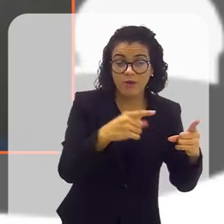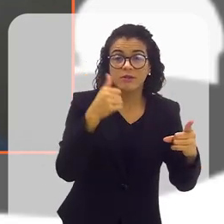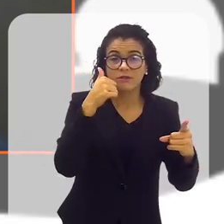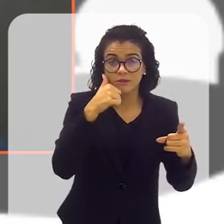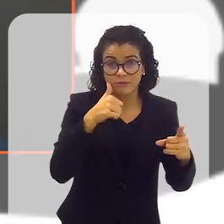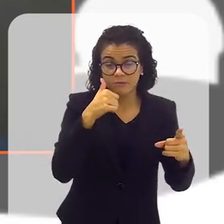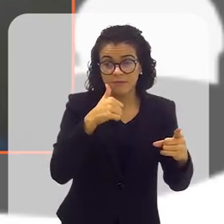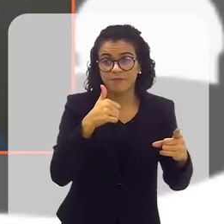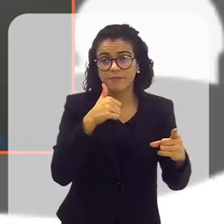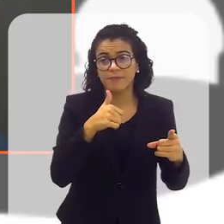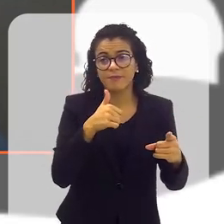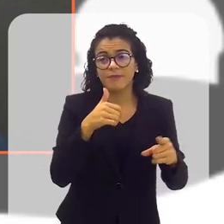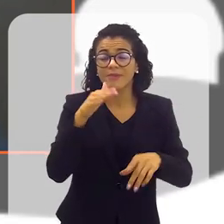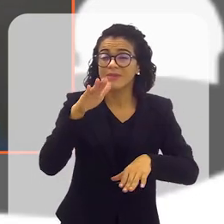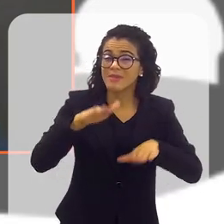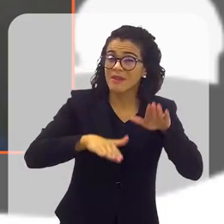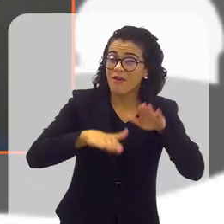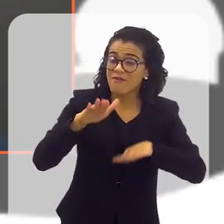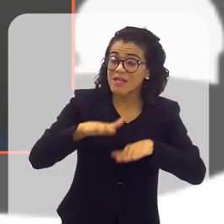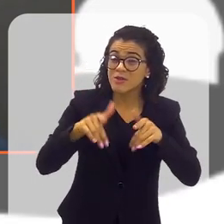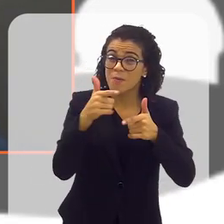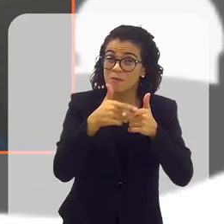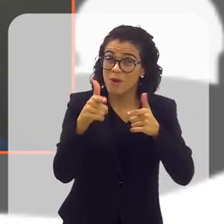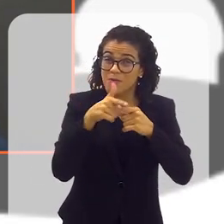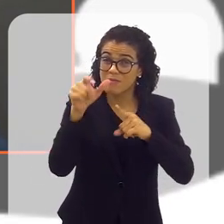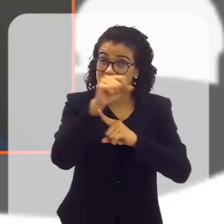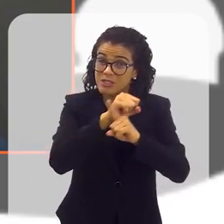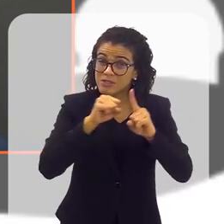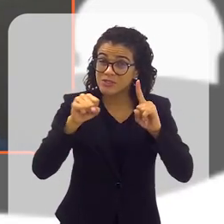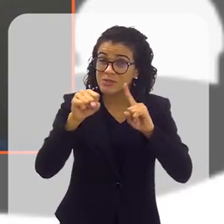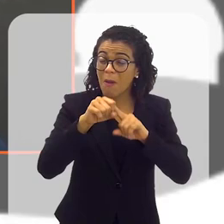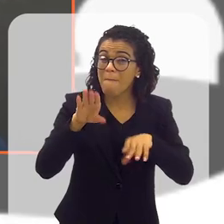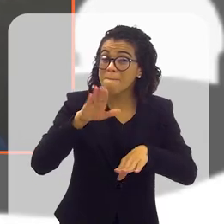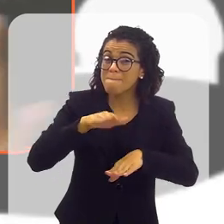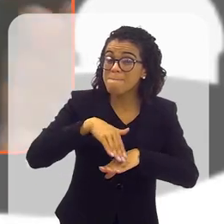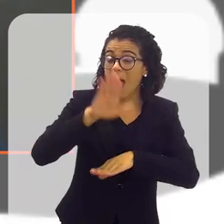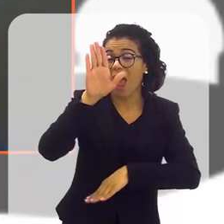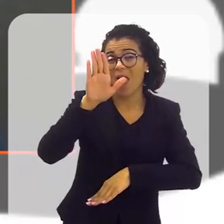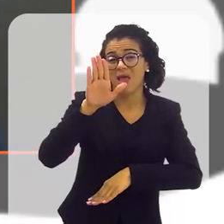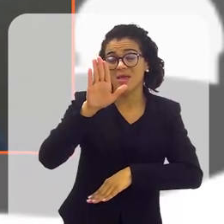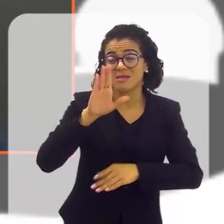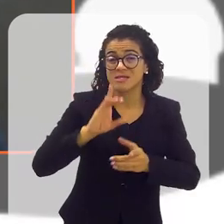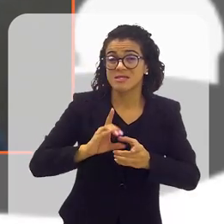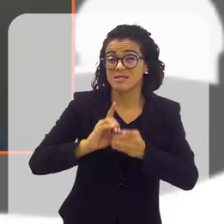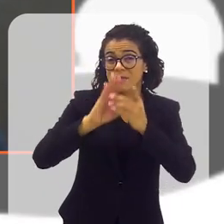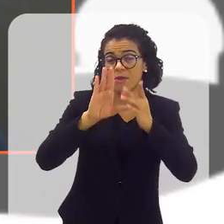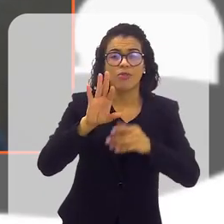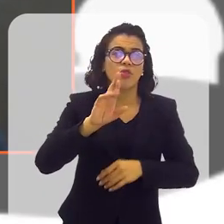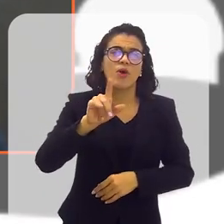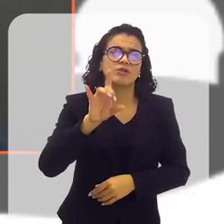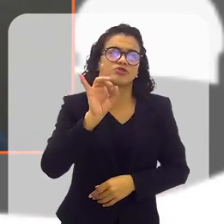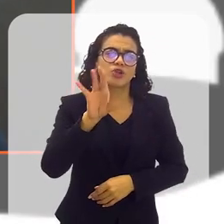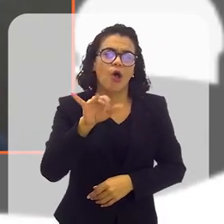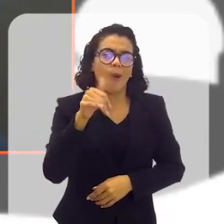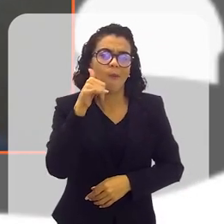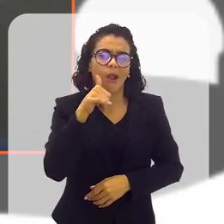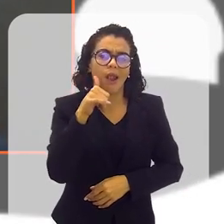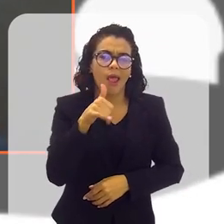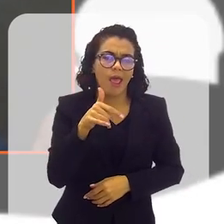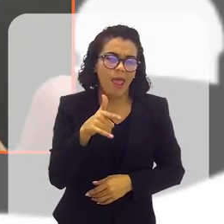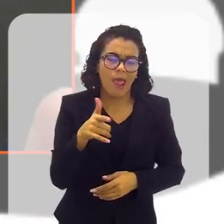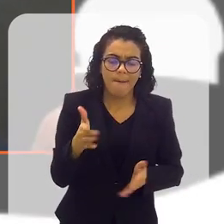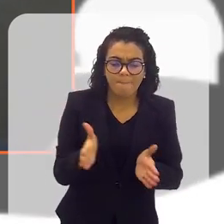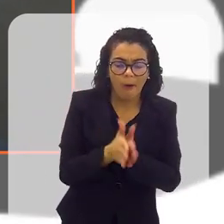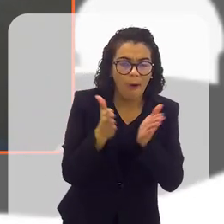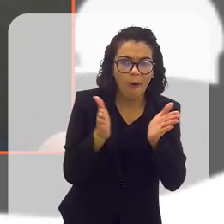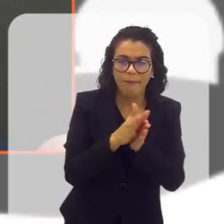contra mulheres é talvez um dos problemas sociais mais democráticos que a gente tem, porque ele assola a